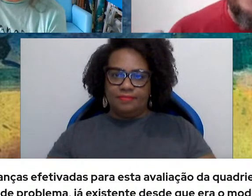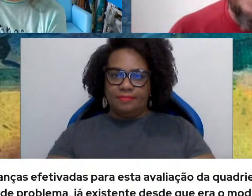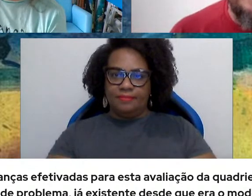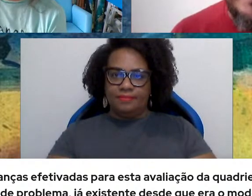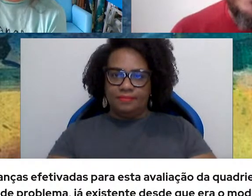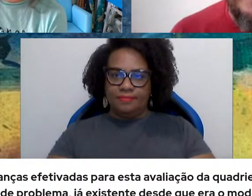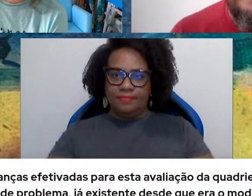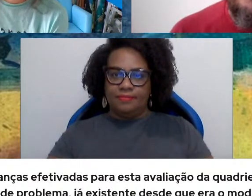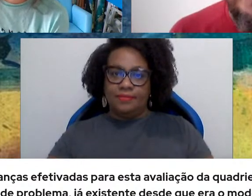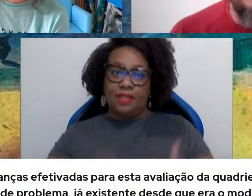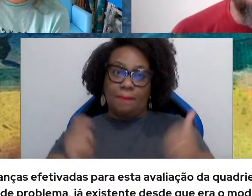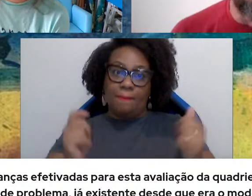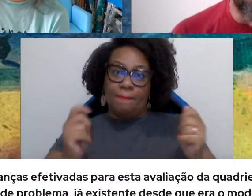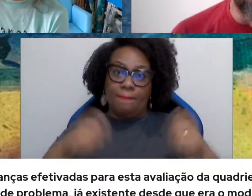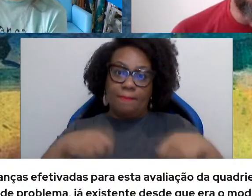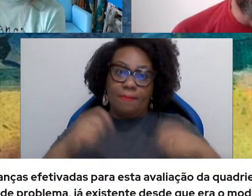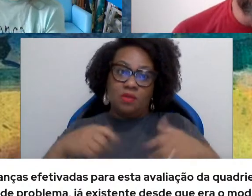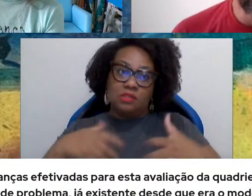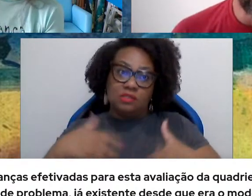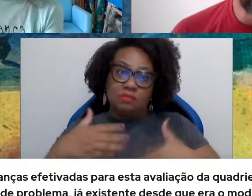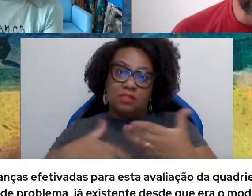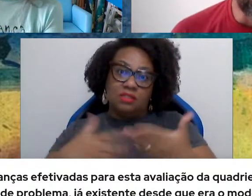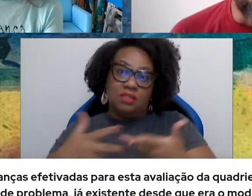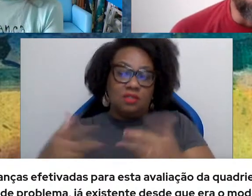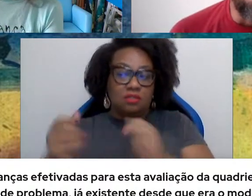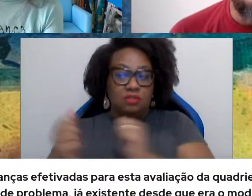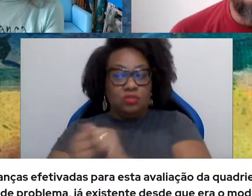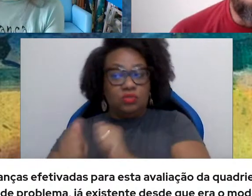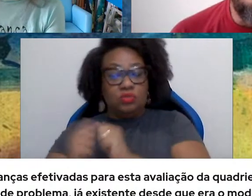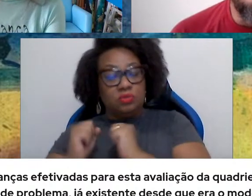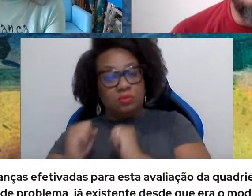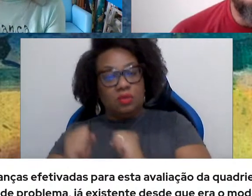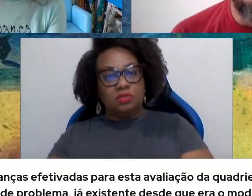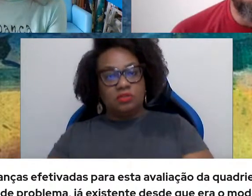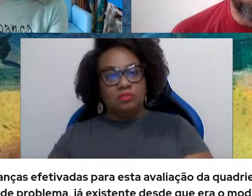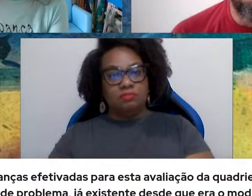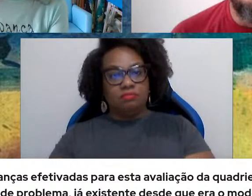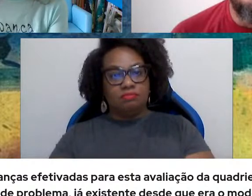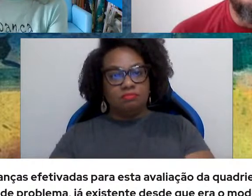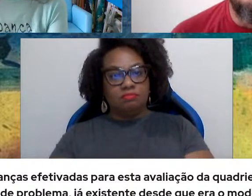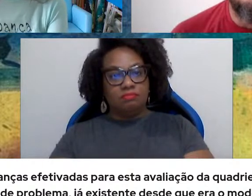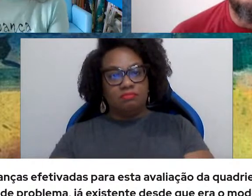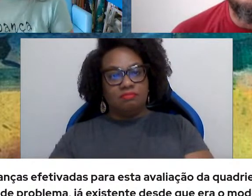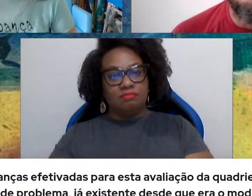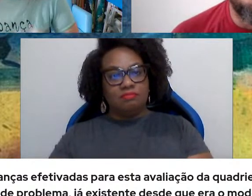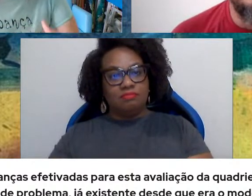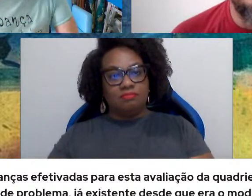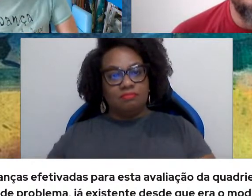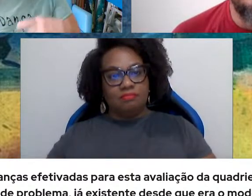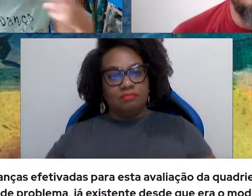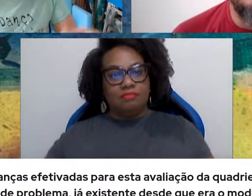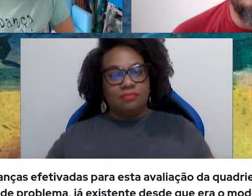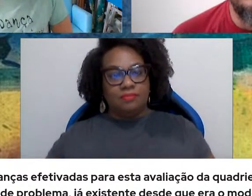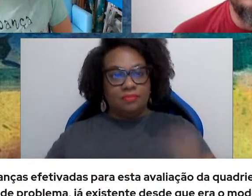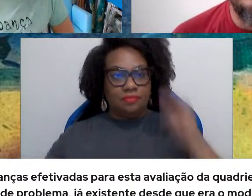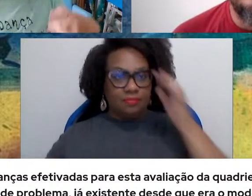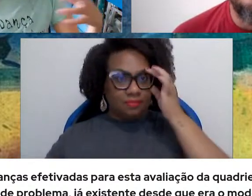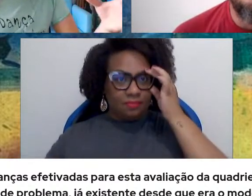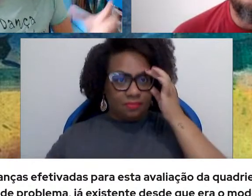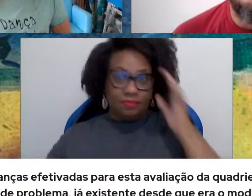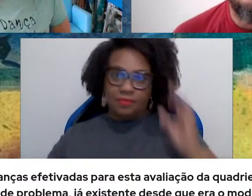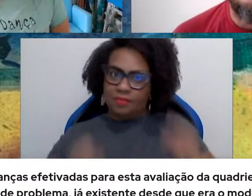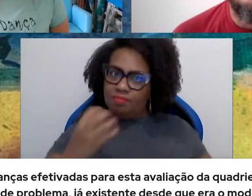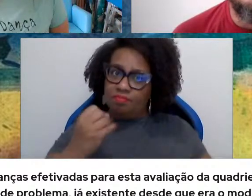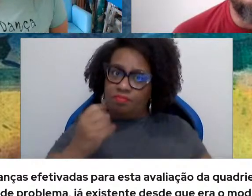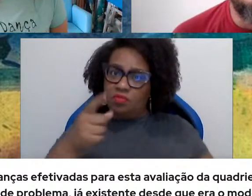possibilidade que esteja envolvido tudo junto, né? É, que bom essa atitude, né, de